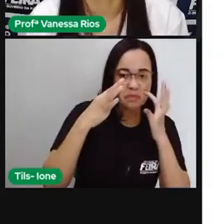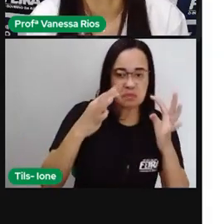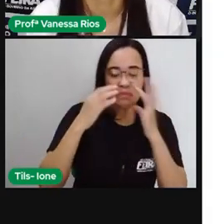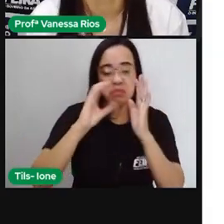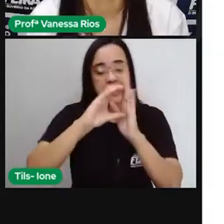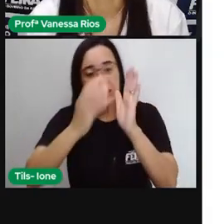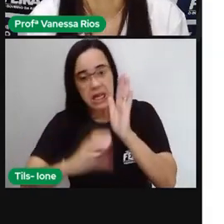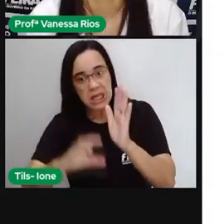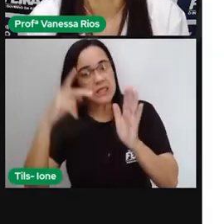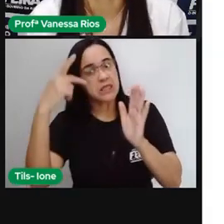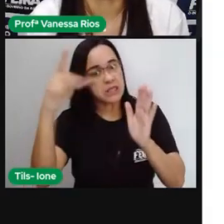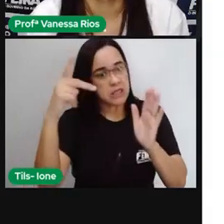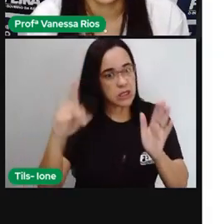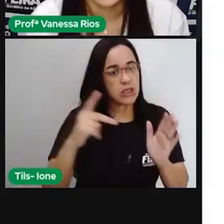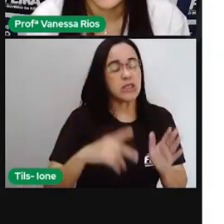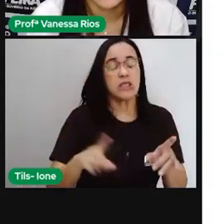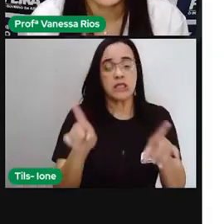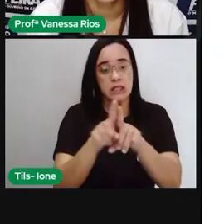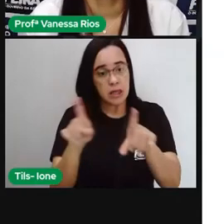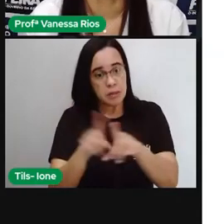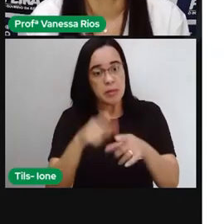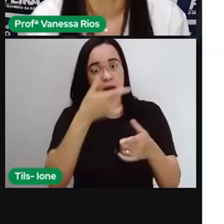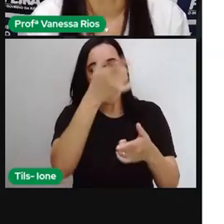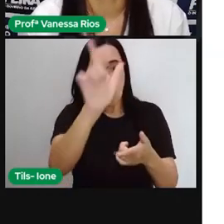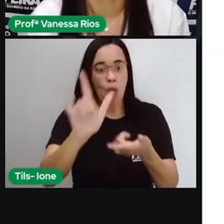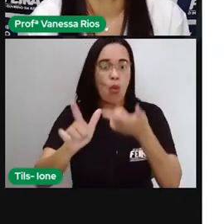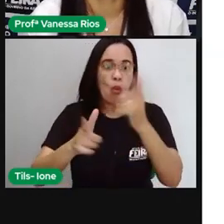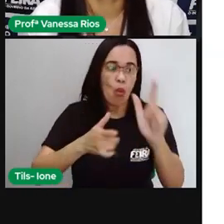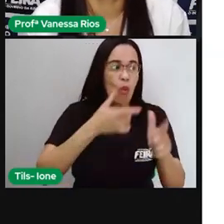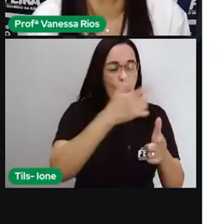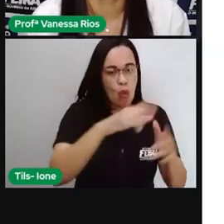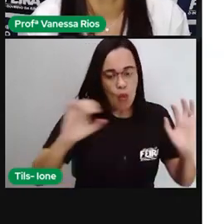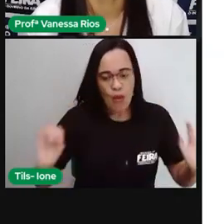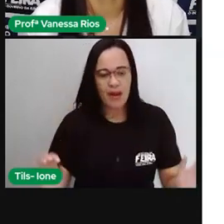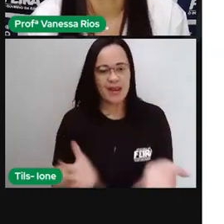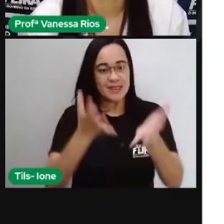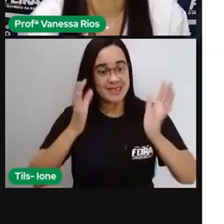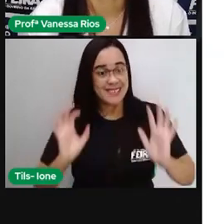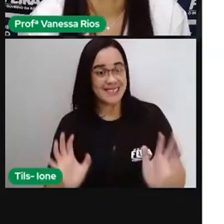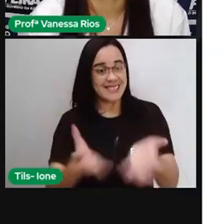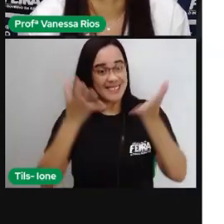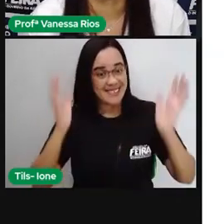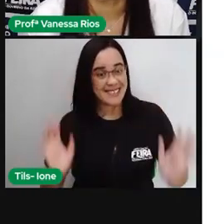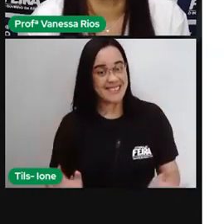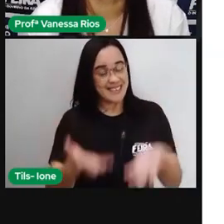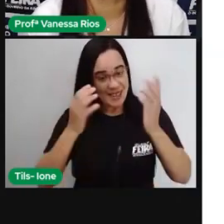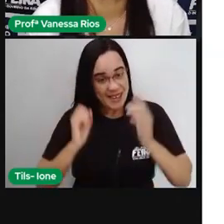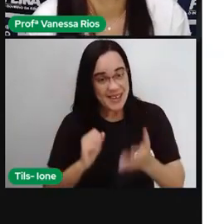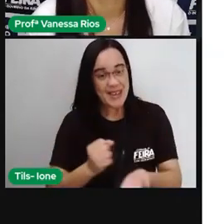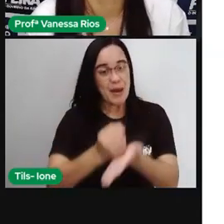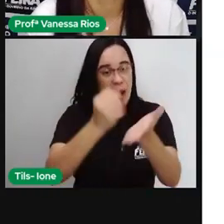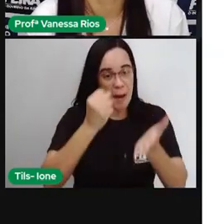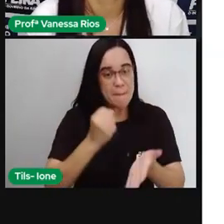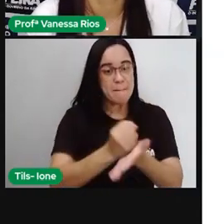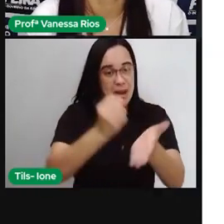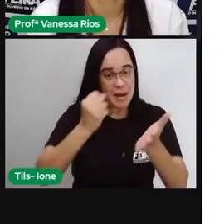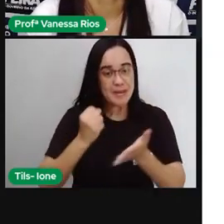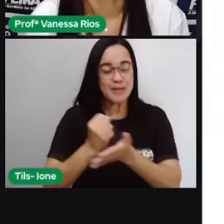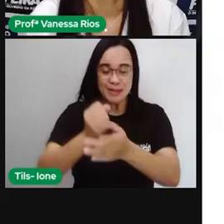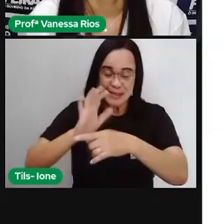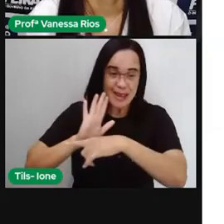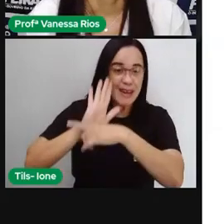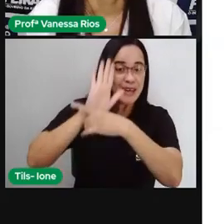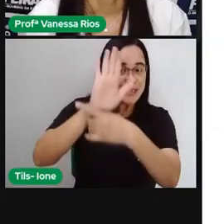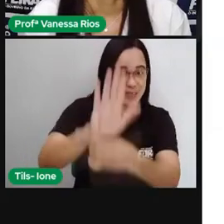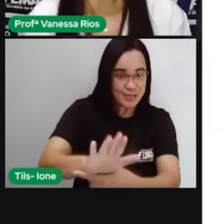artísticas de outros artistas que foram incentivando e foram complementando aí as informações que Miró tinha,